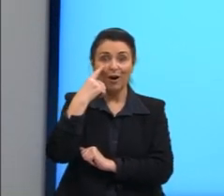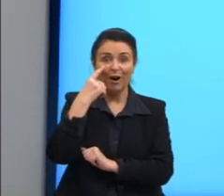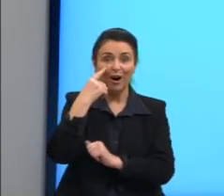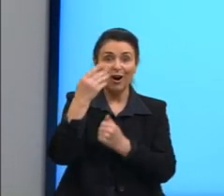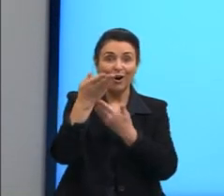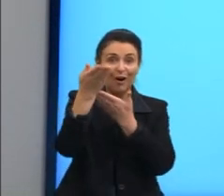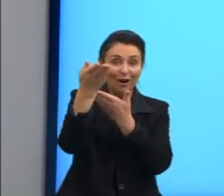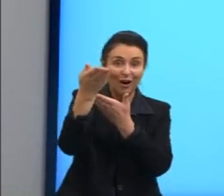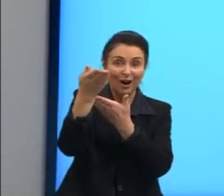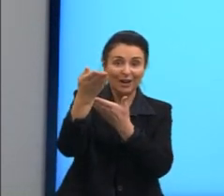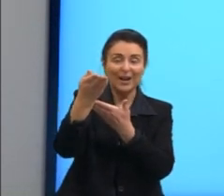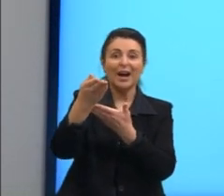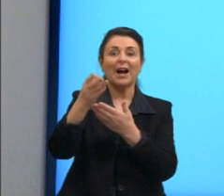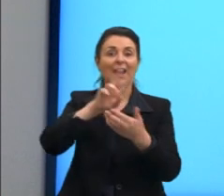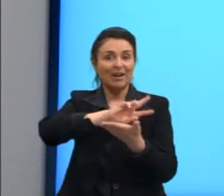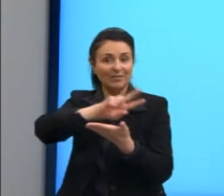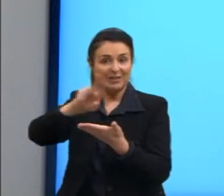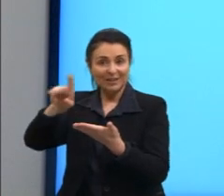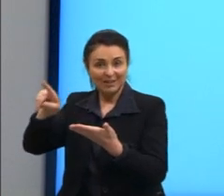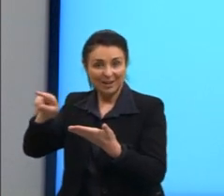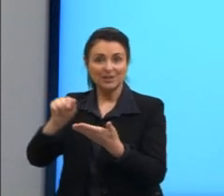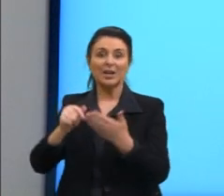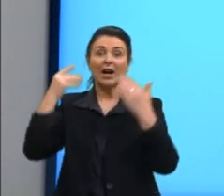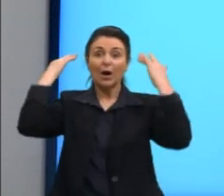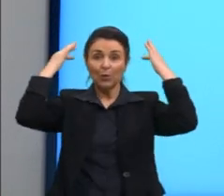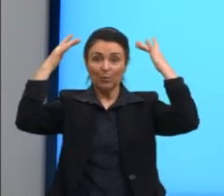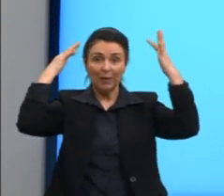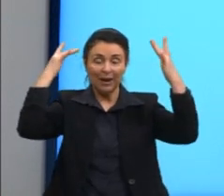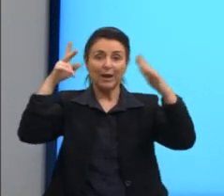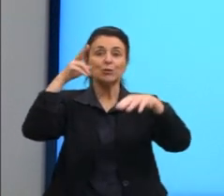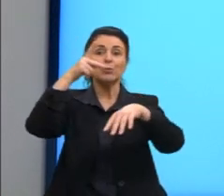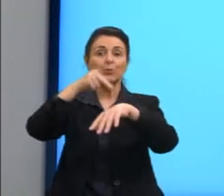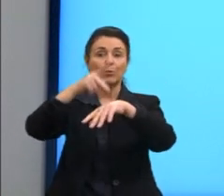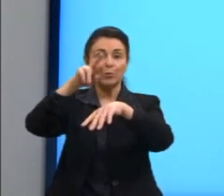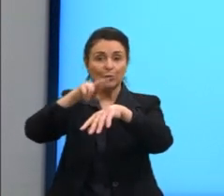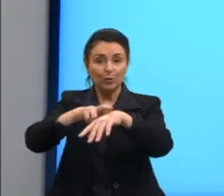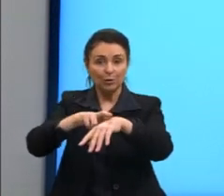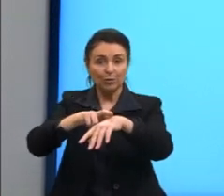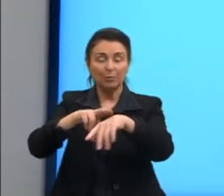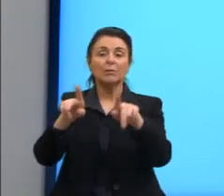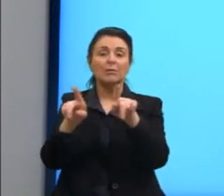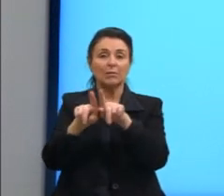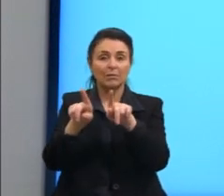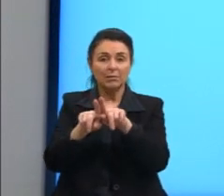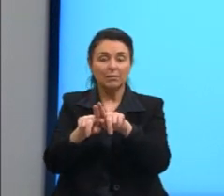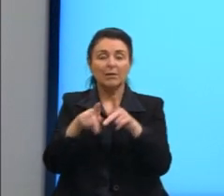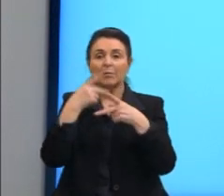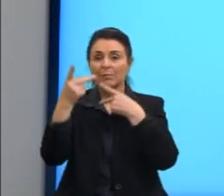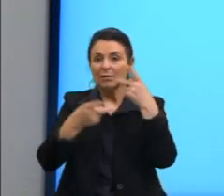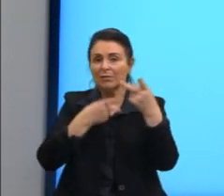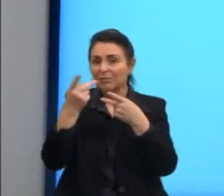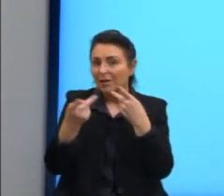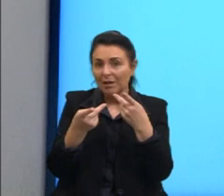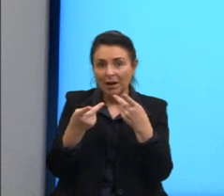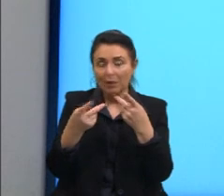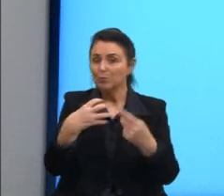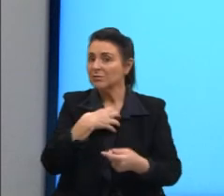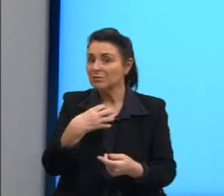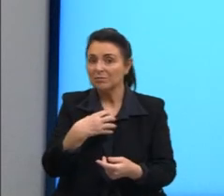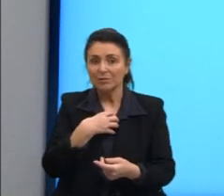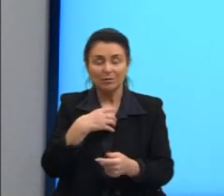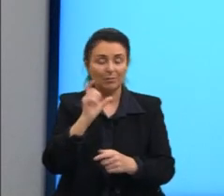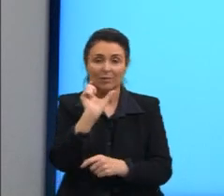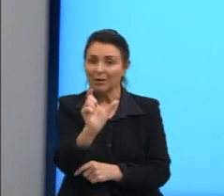está tido, em Porto Rico está tchevere, para falar, dar o mesmo sentido,